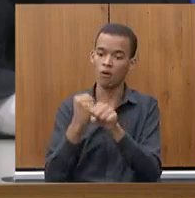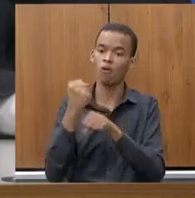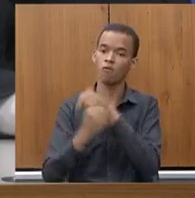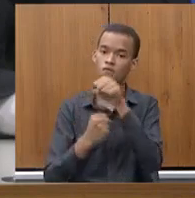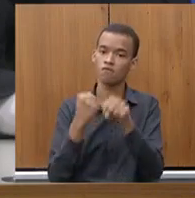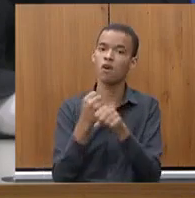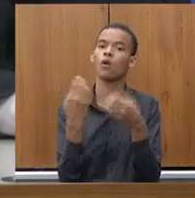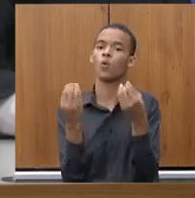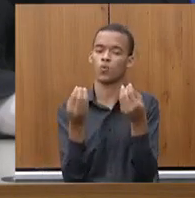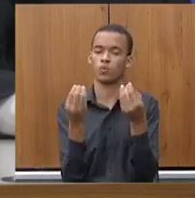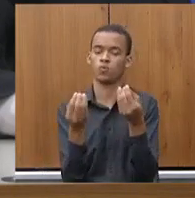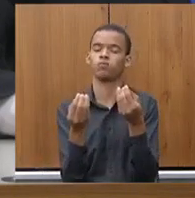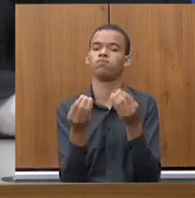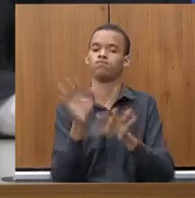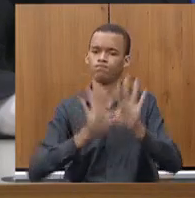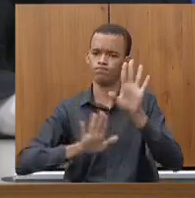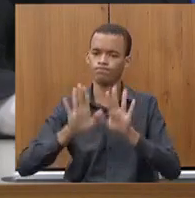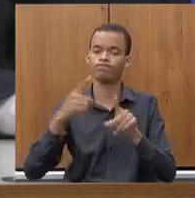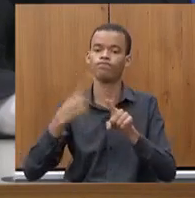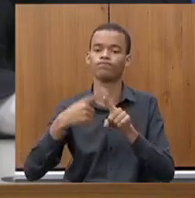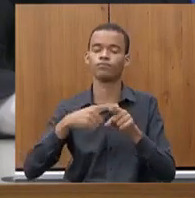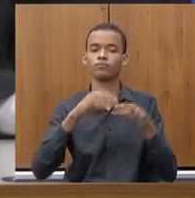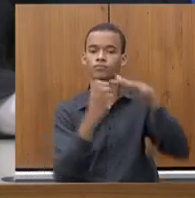Isso é uma condição, assim,